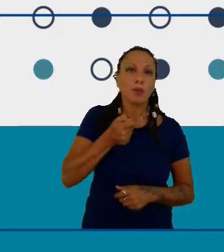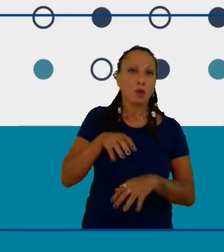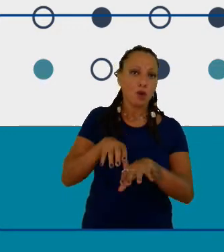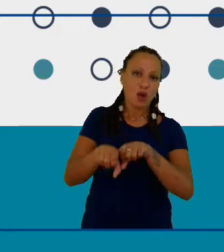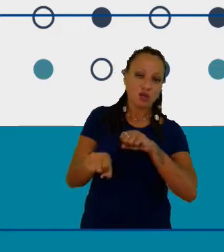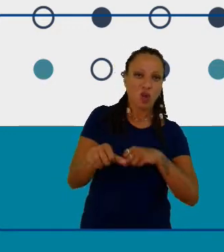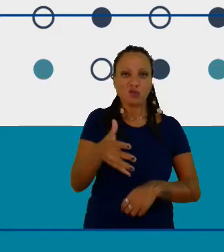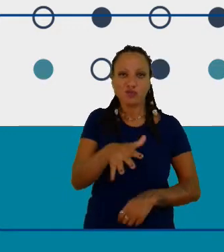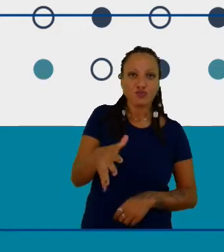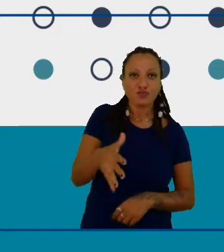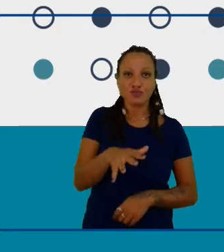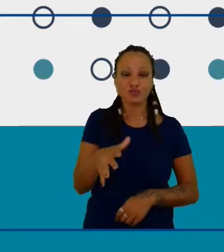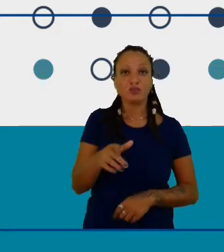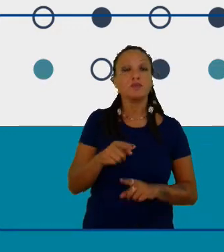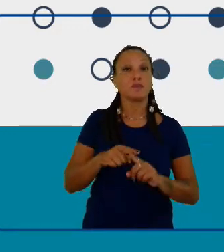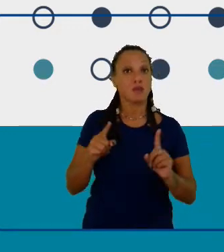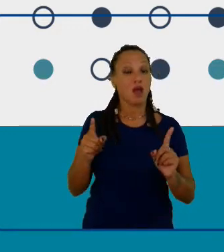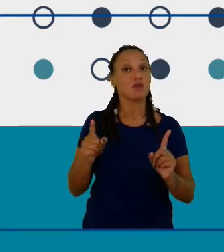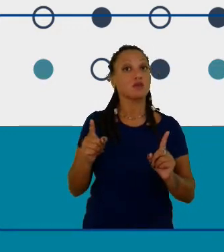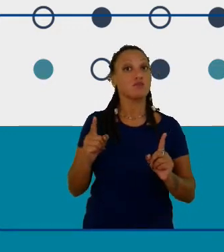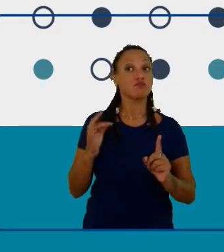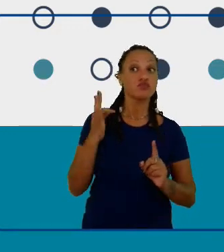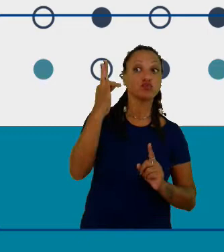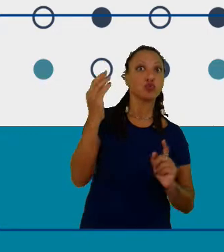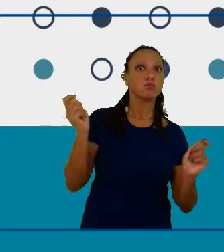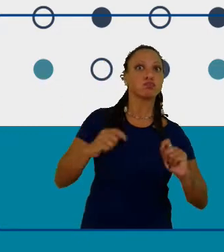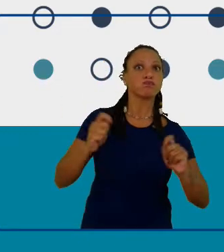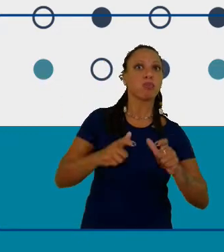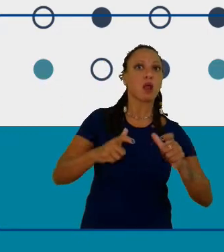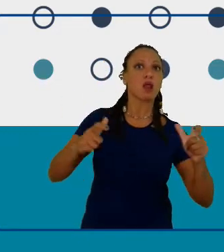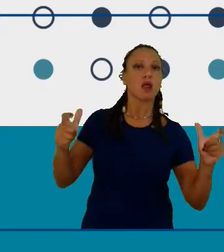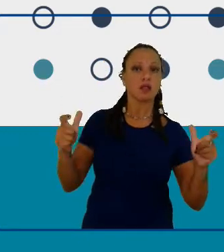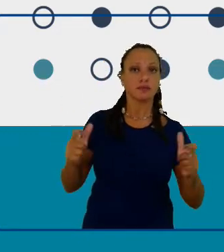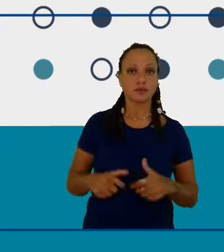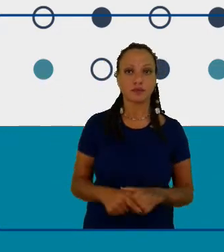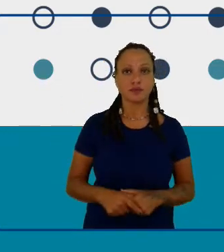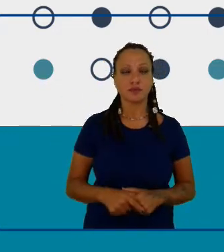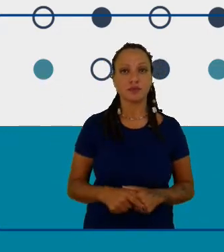os potenciais estão por vir. Então, essa era uma indicação